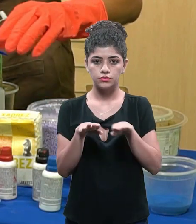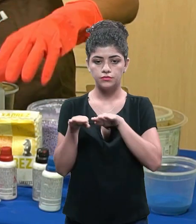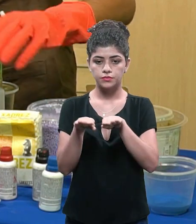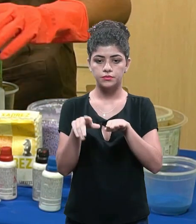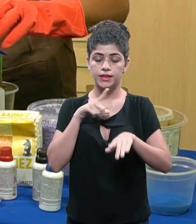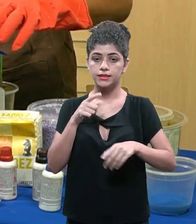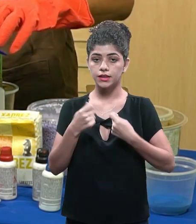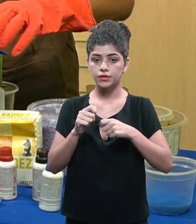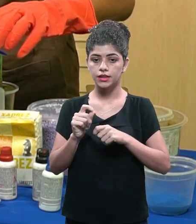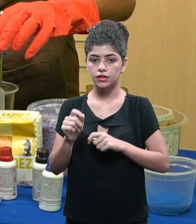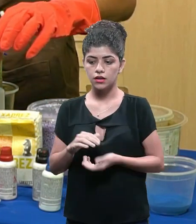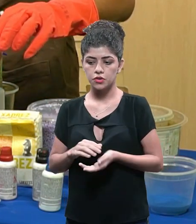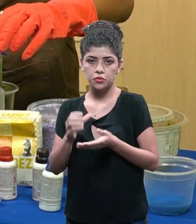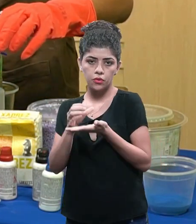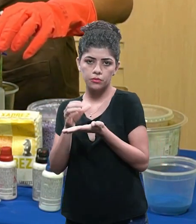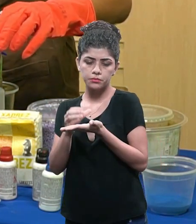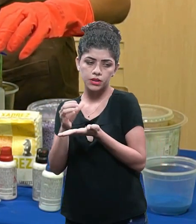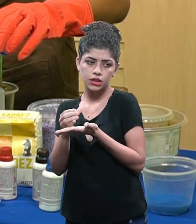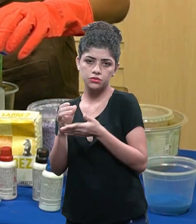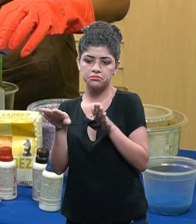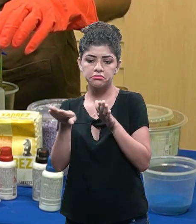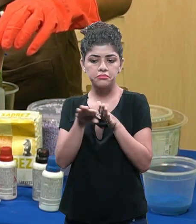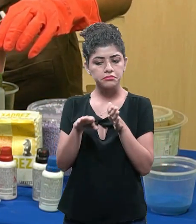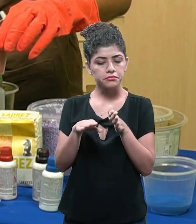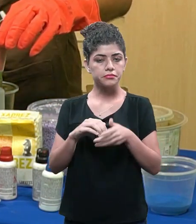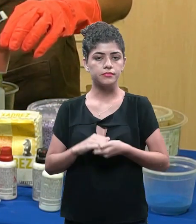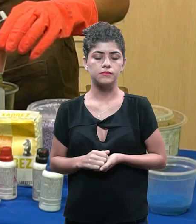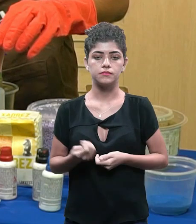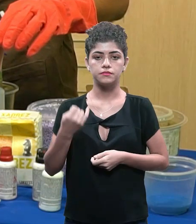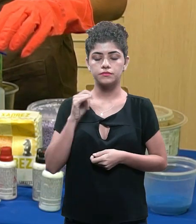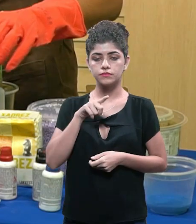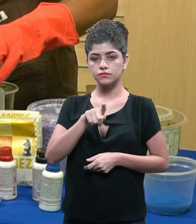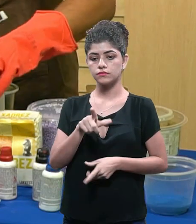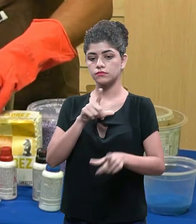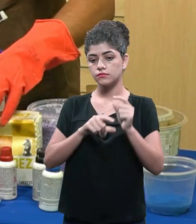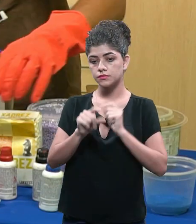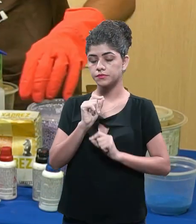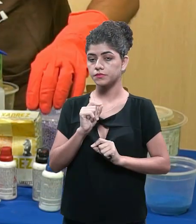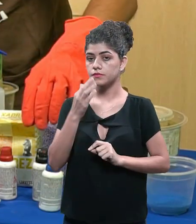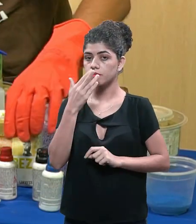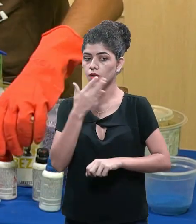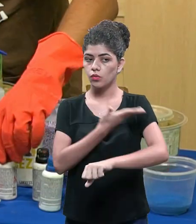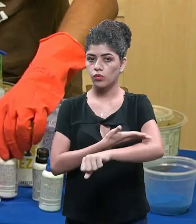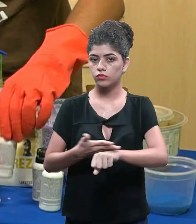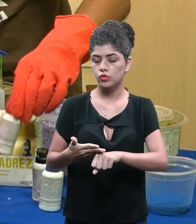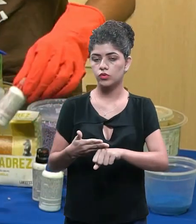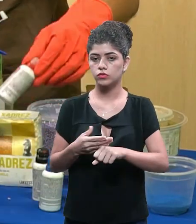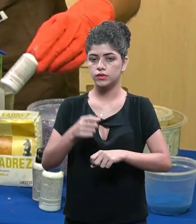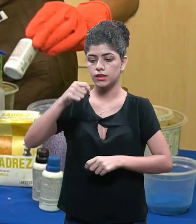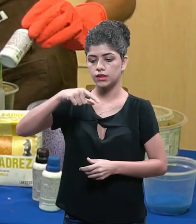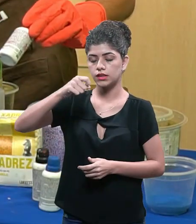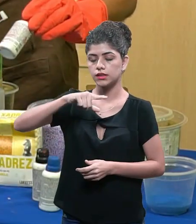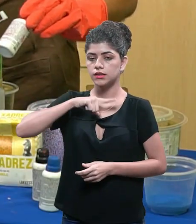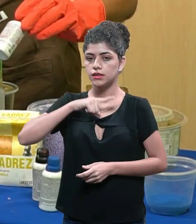próximo possível tenta ter medidas ah é um copinho é uma marcação certo se você optar por usar corantes